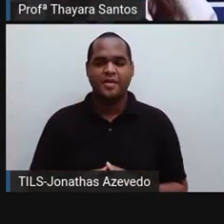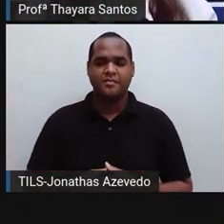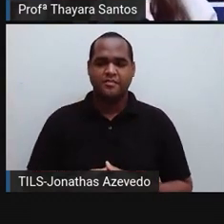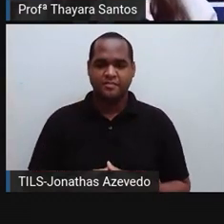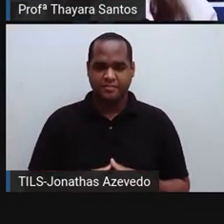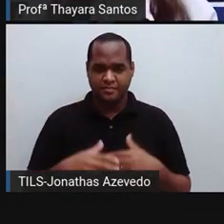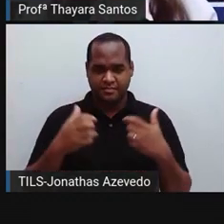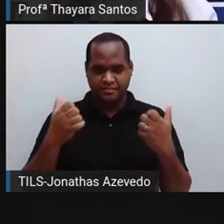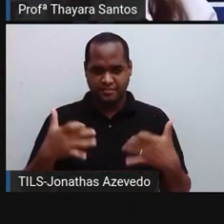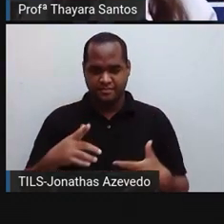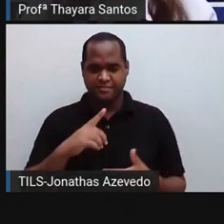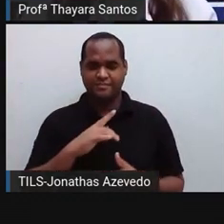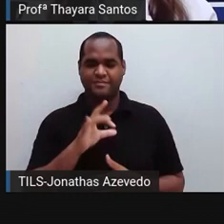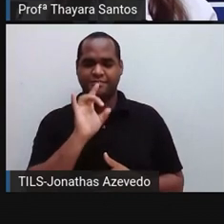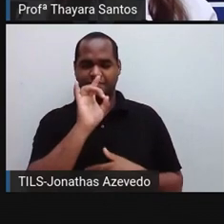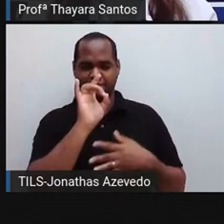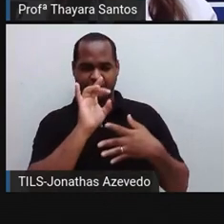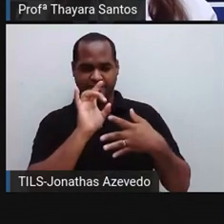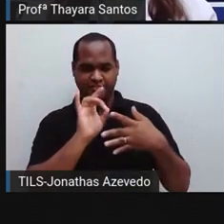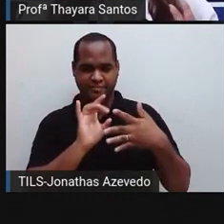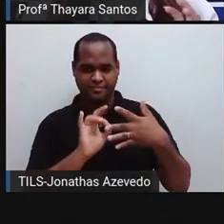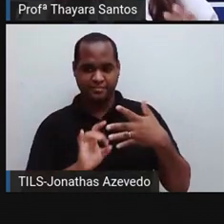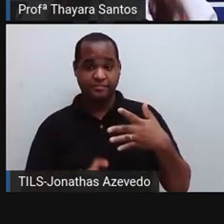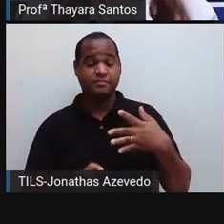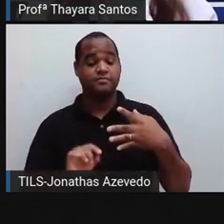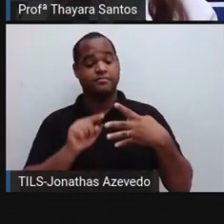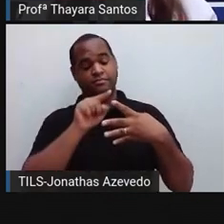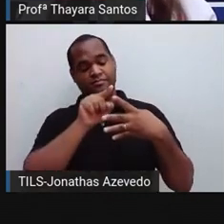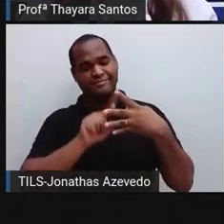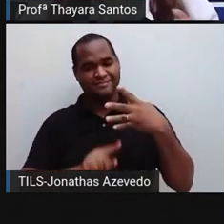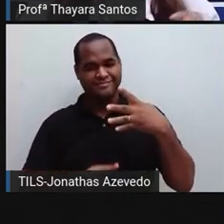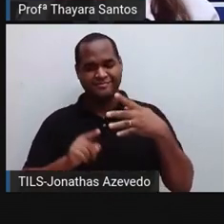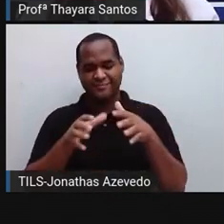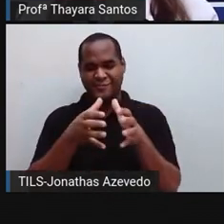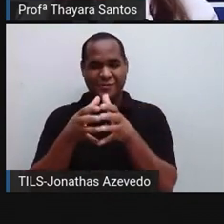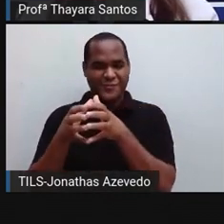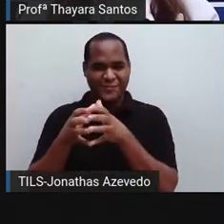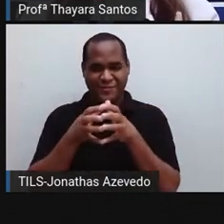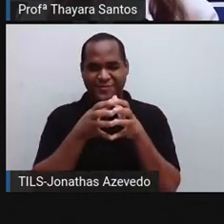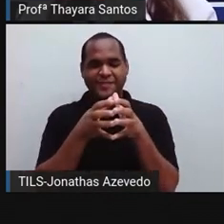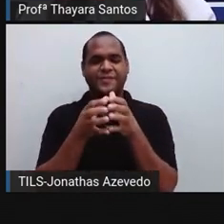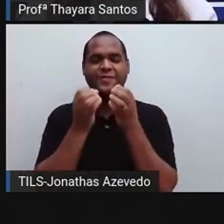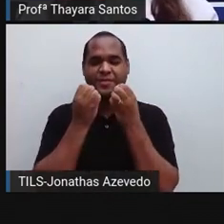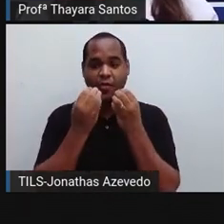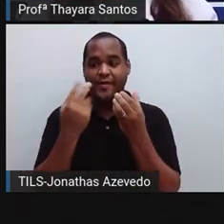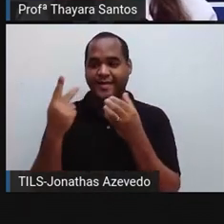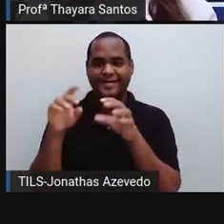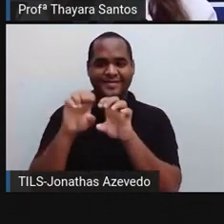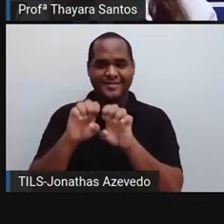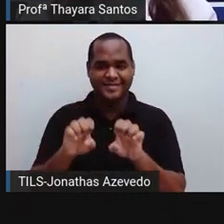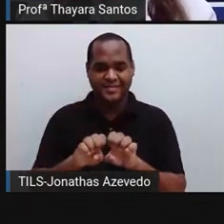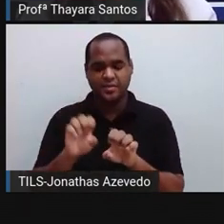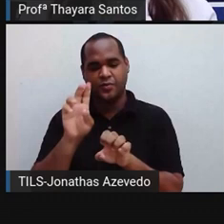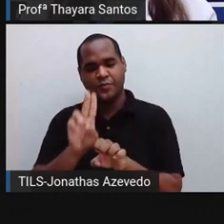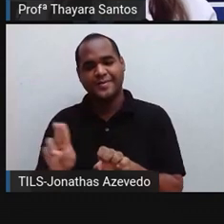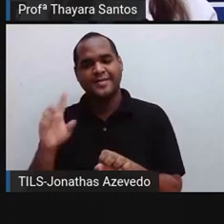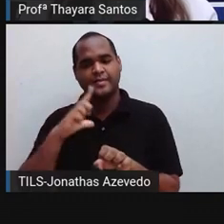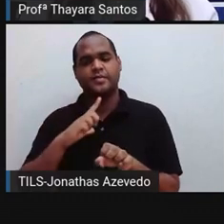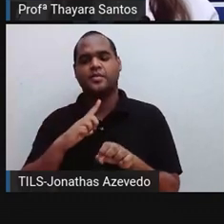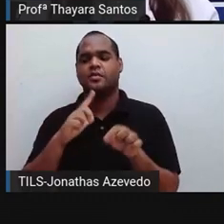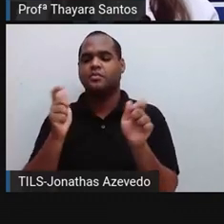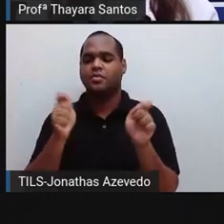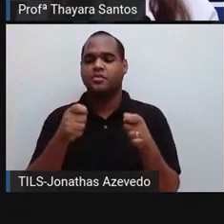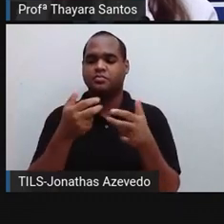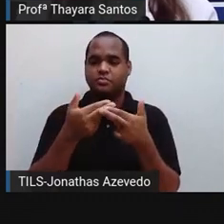Esses protozoares, eles podem ser classificados em quatro grupos, de acordo com a estrutura que eles utilizam para se locomover.